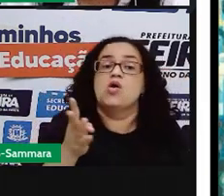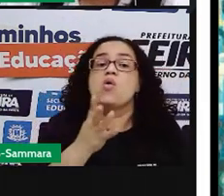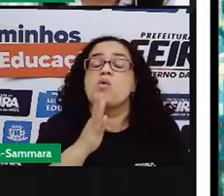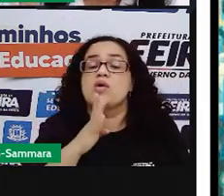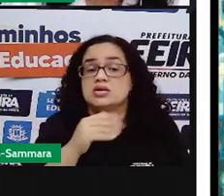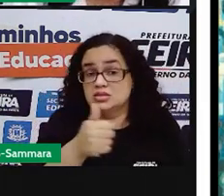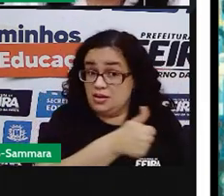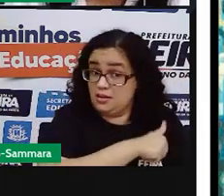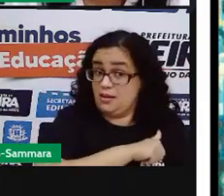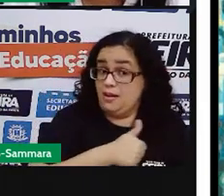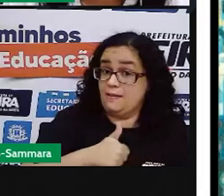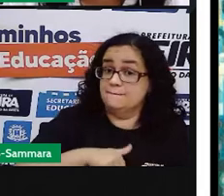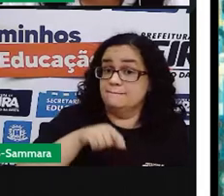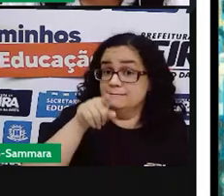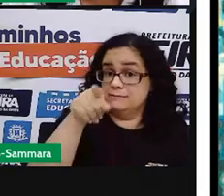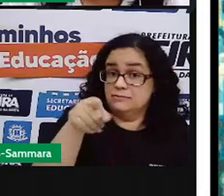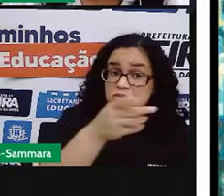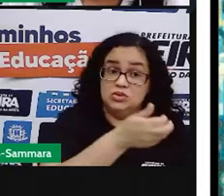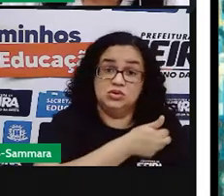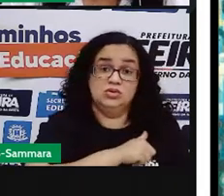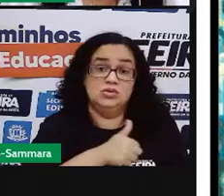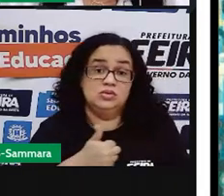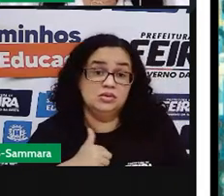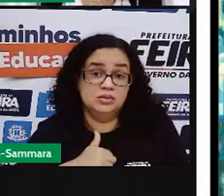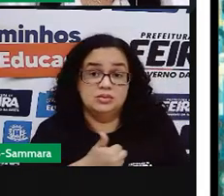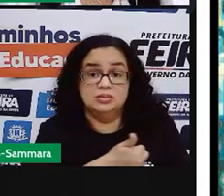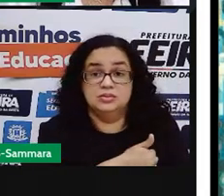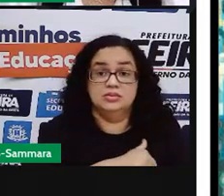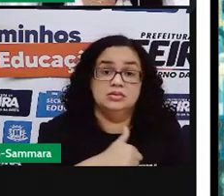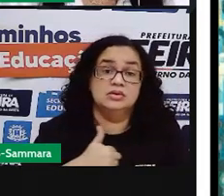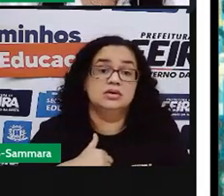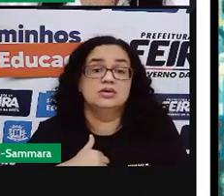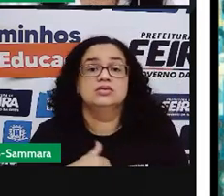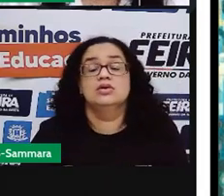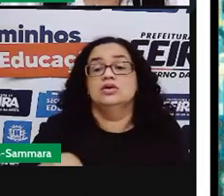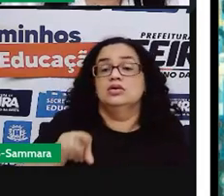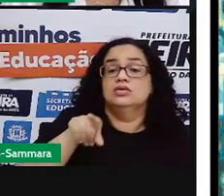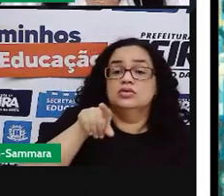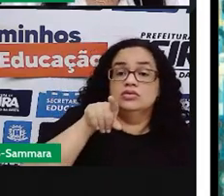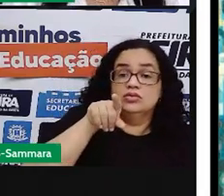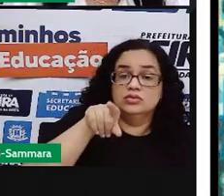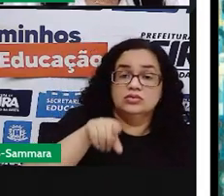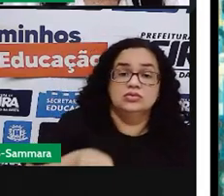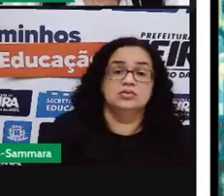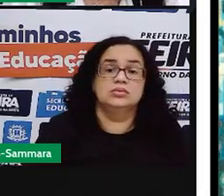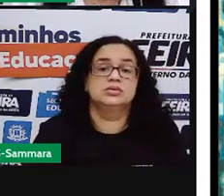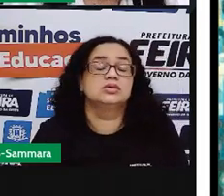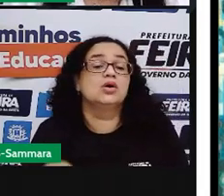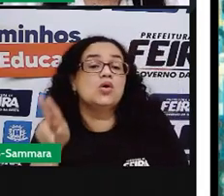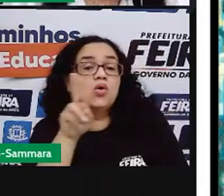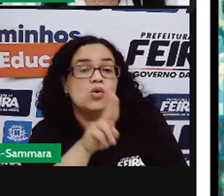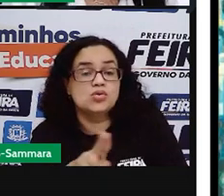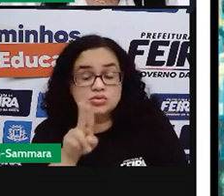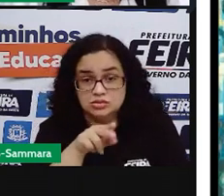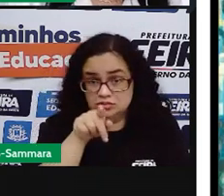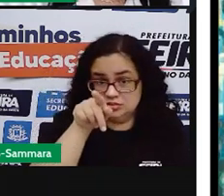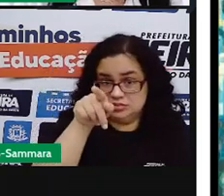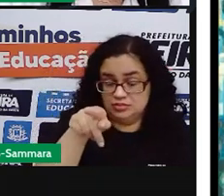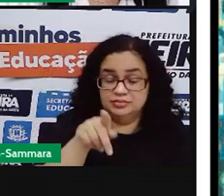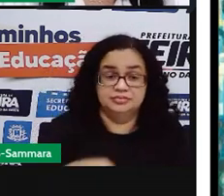de perfume Fortinari do Coticário. Foi a publicidade utilizando a obra do Fortinari.